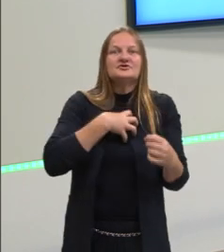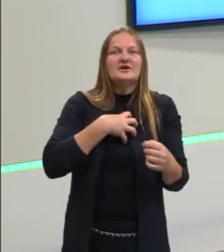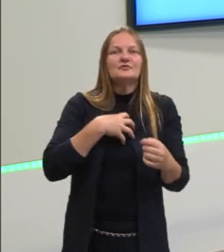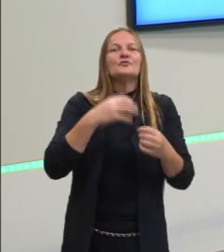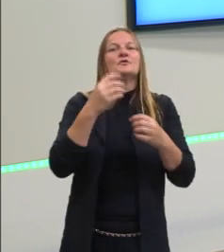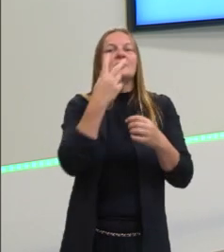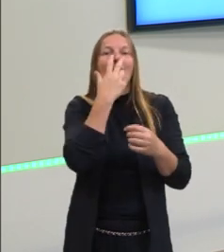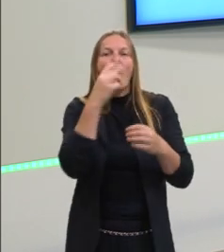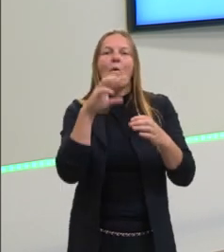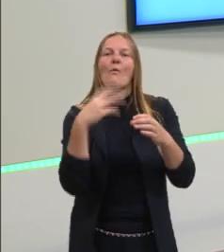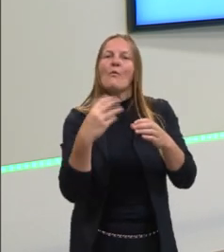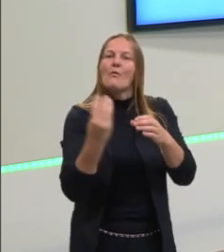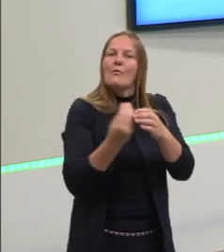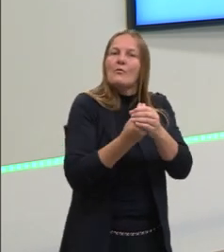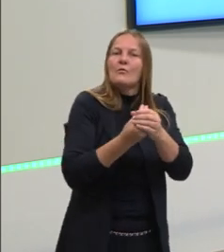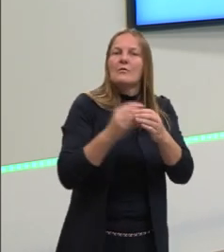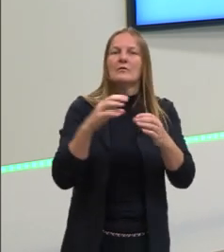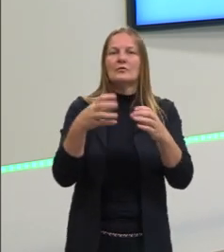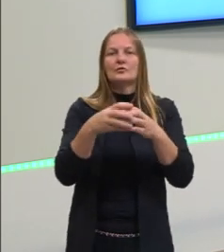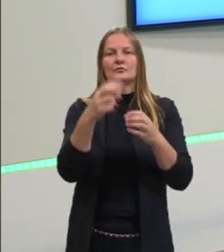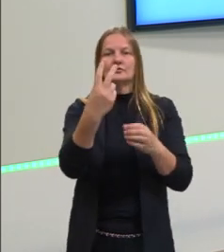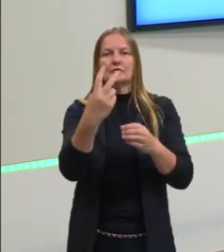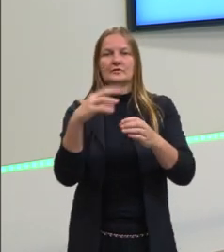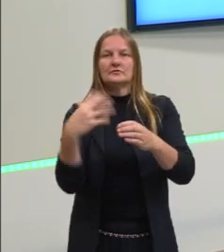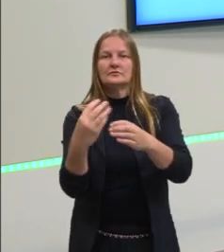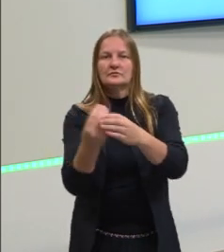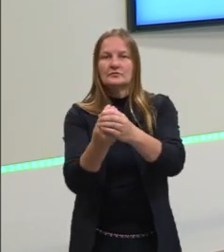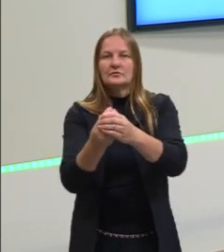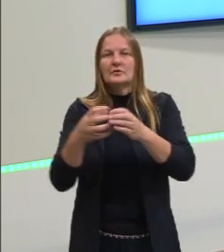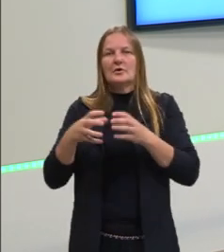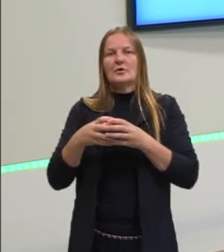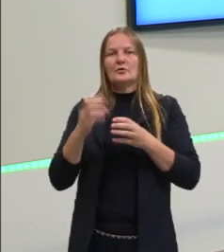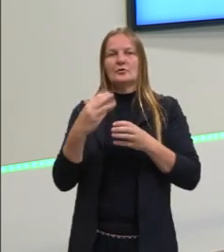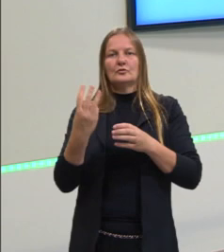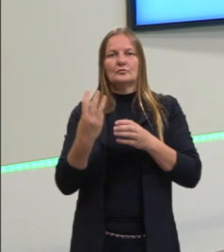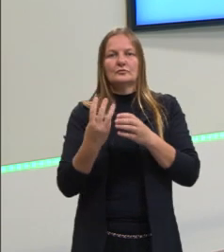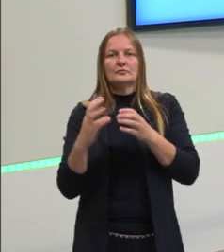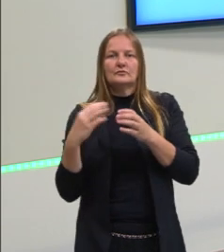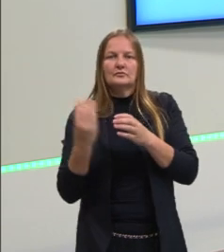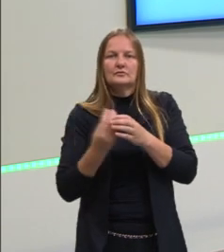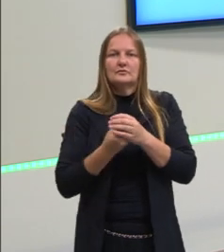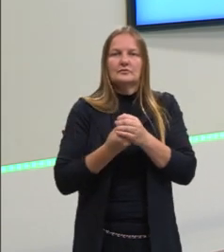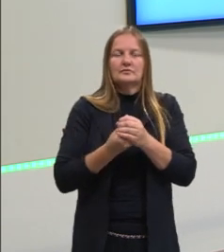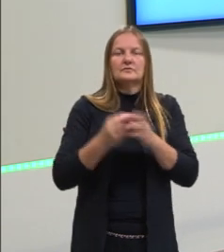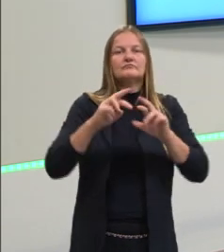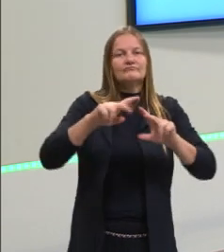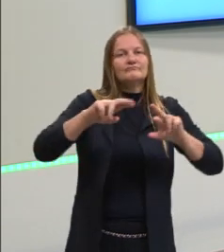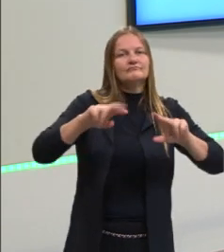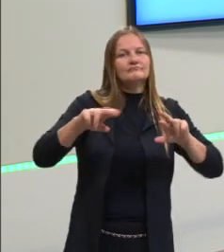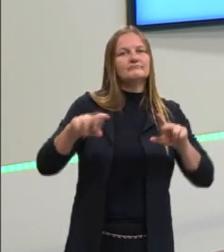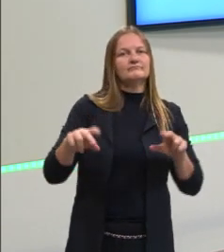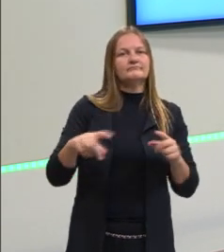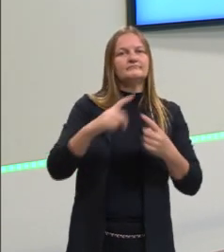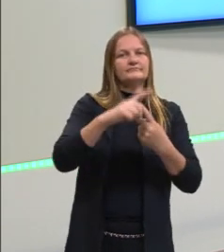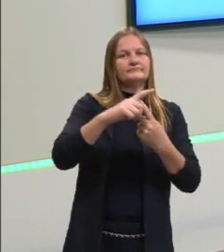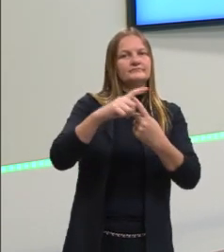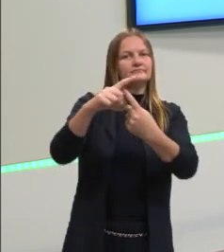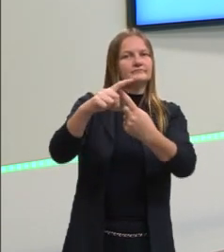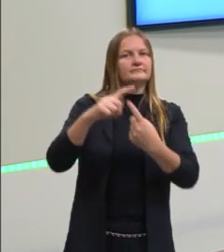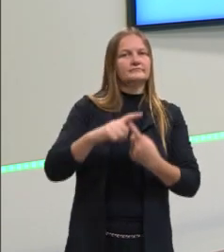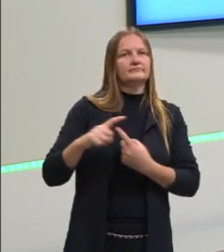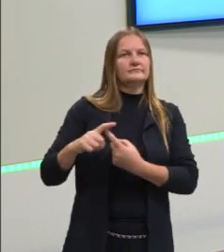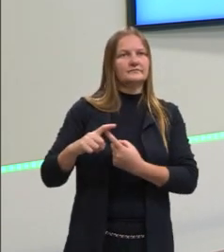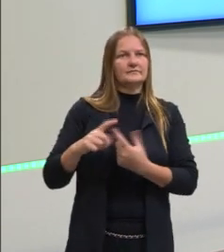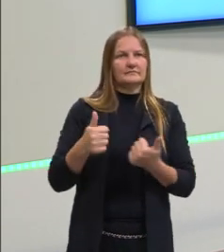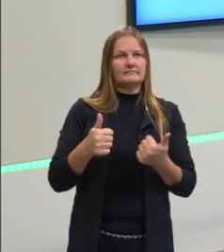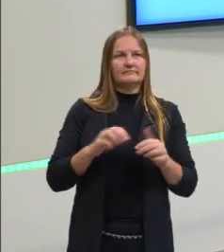de conjuntos, ou seja, grupo 1, grupo 2, grupo 3, e assim sucessivamente, e seus gostos musicais, então, específicos, correto?